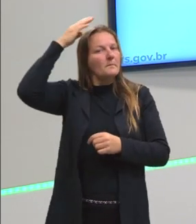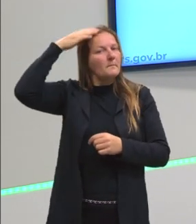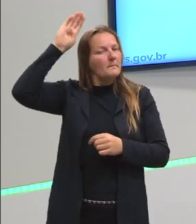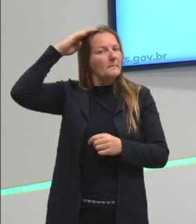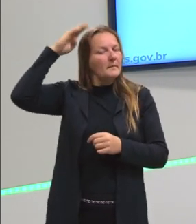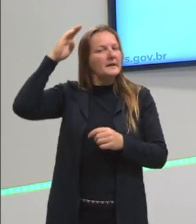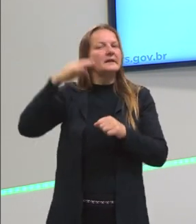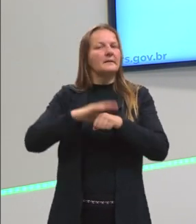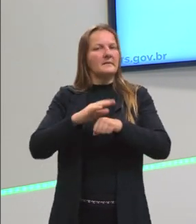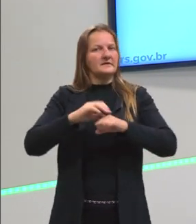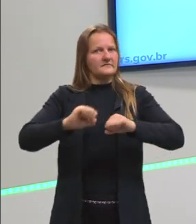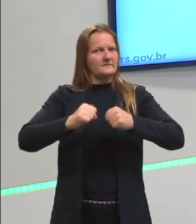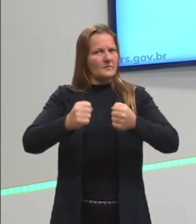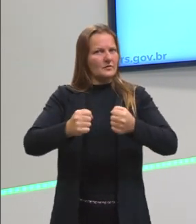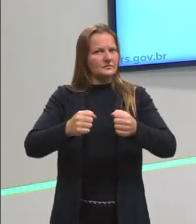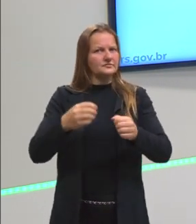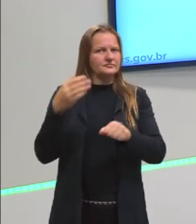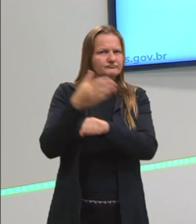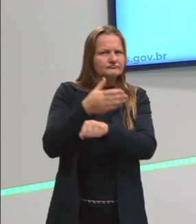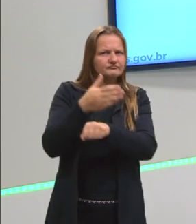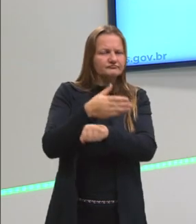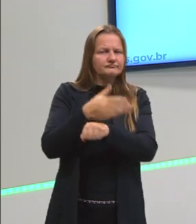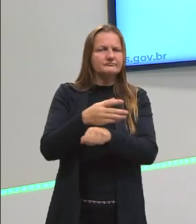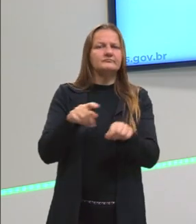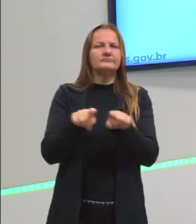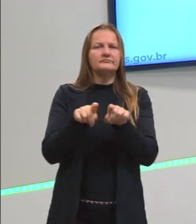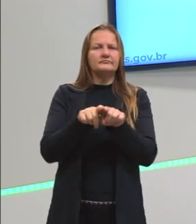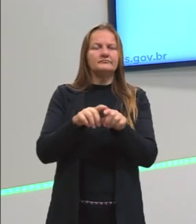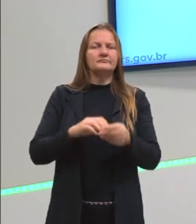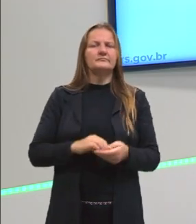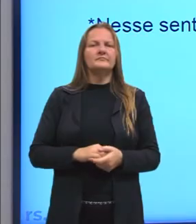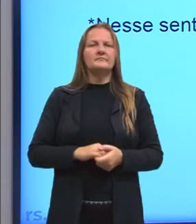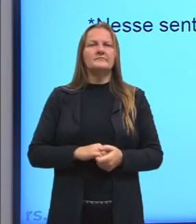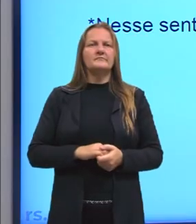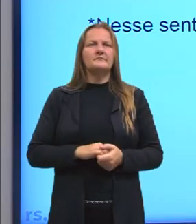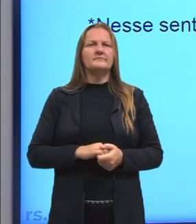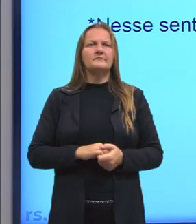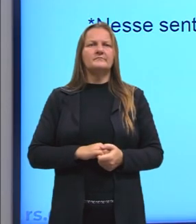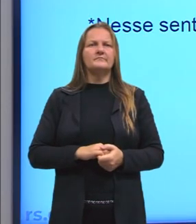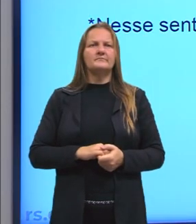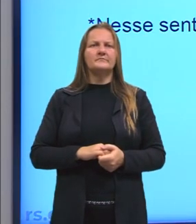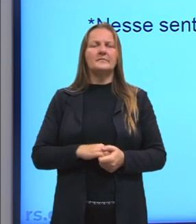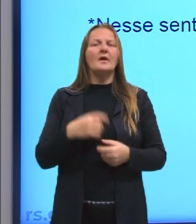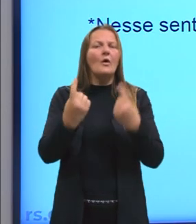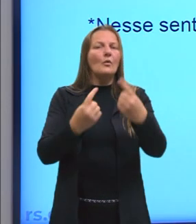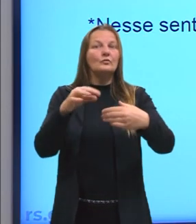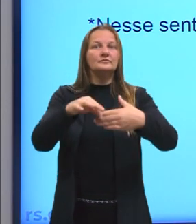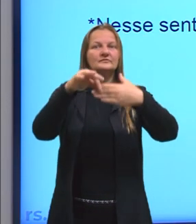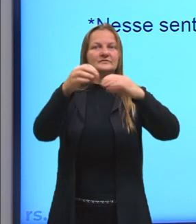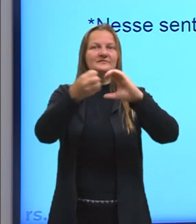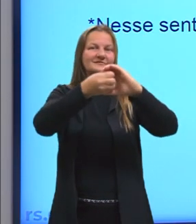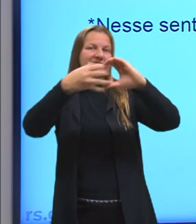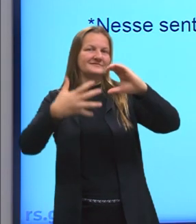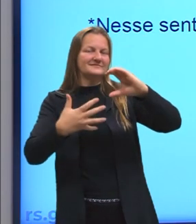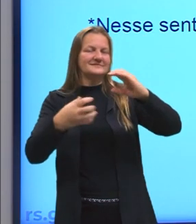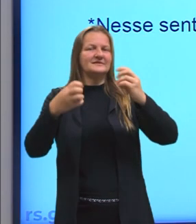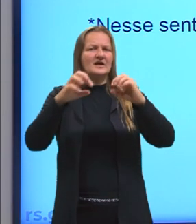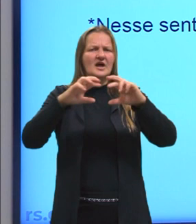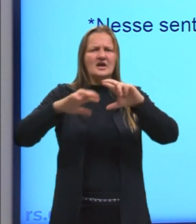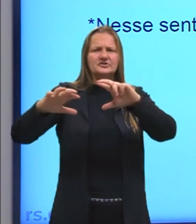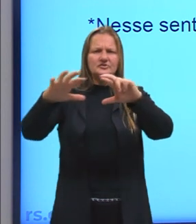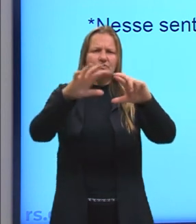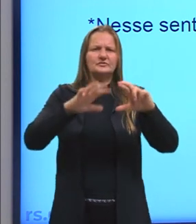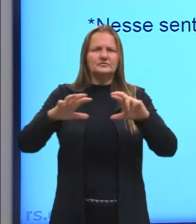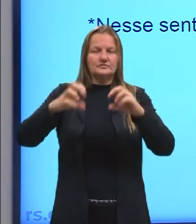muito forte dos poloneses no Paraná. E aí, nesse sentido, vamos destacar alguns aspectos das regiões,